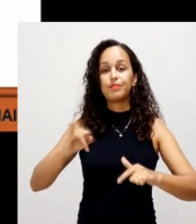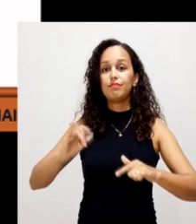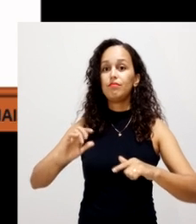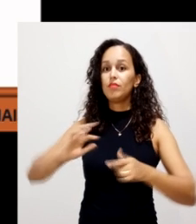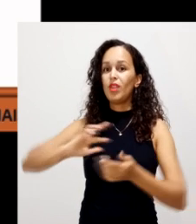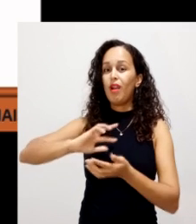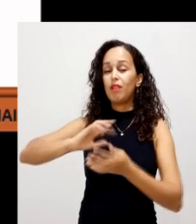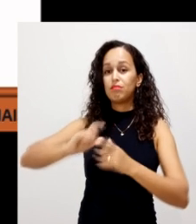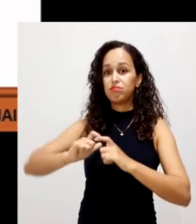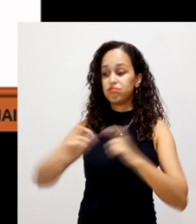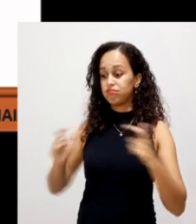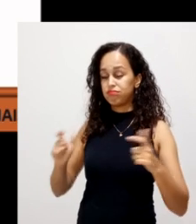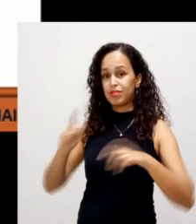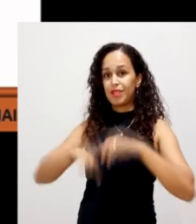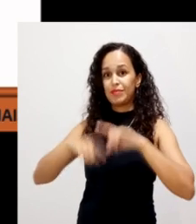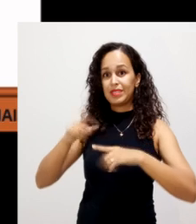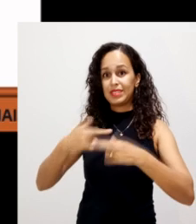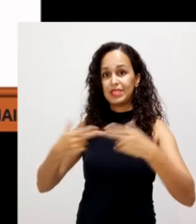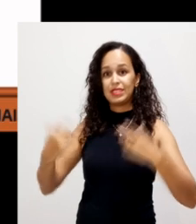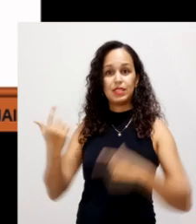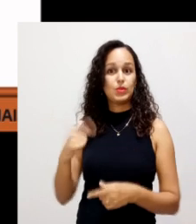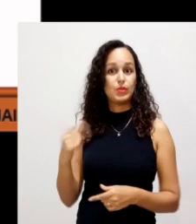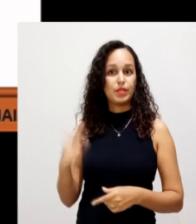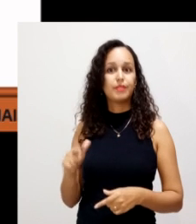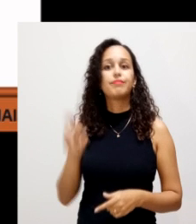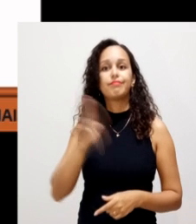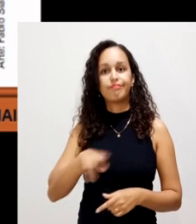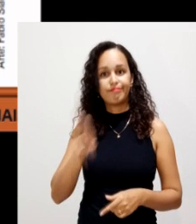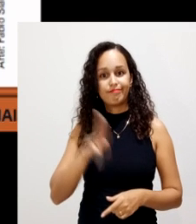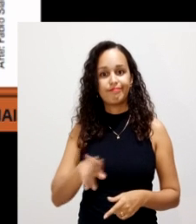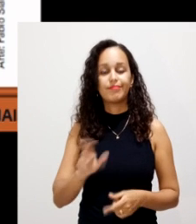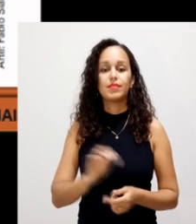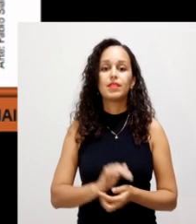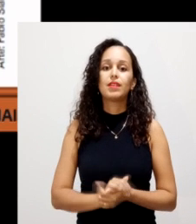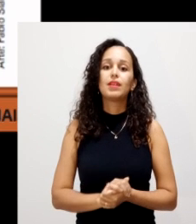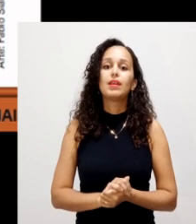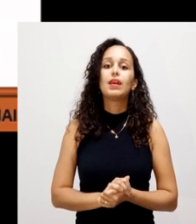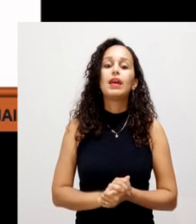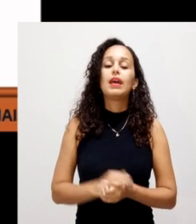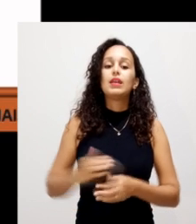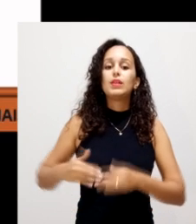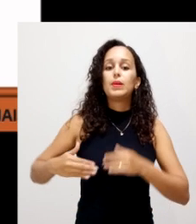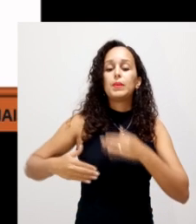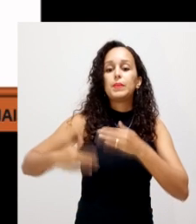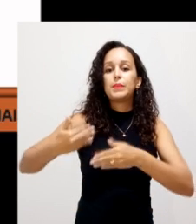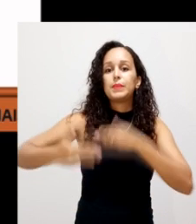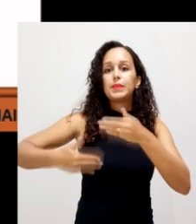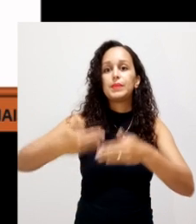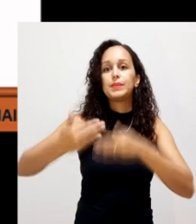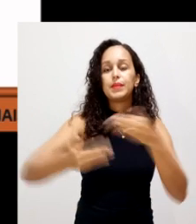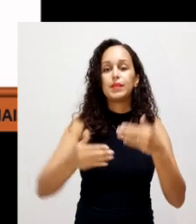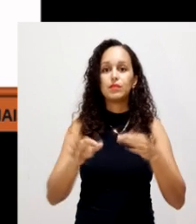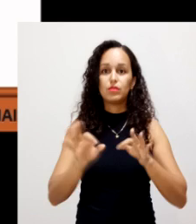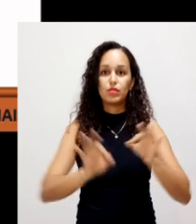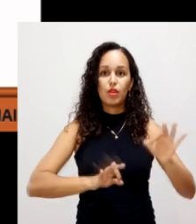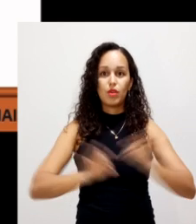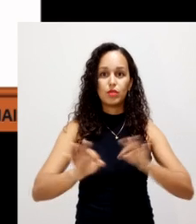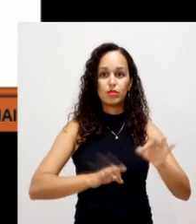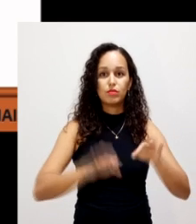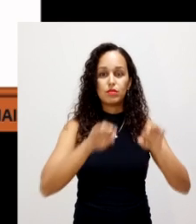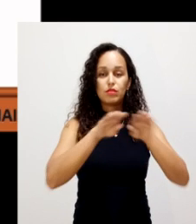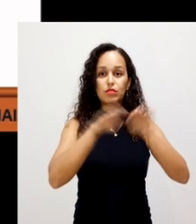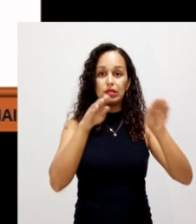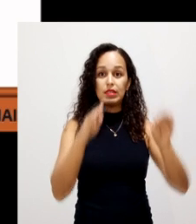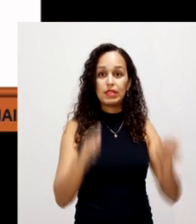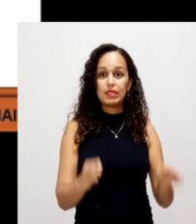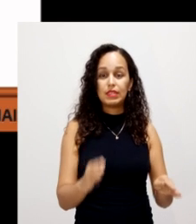quantidade de material para fazer ou a compostagem. Ainda, sobre o processo de montagem